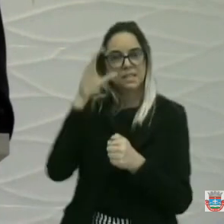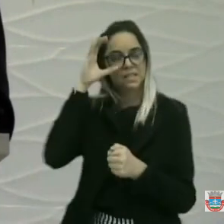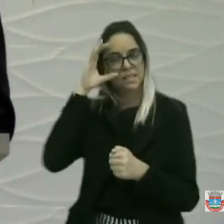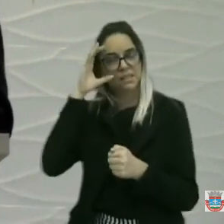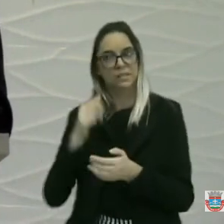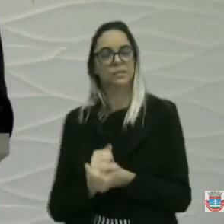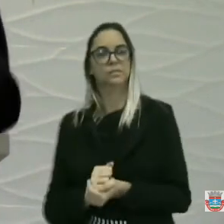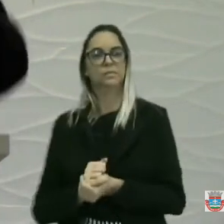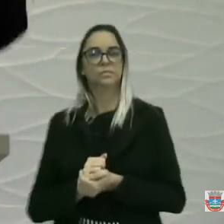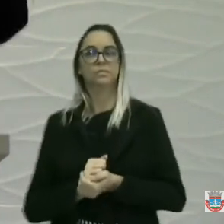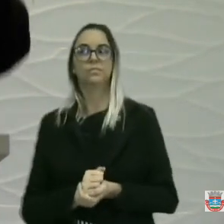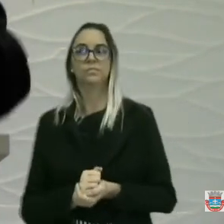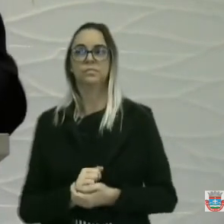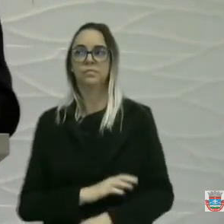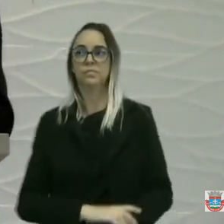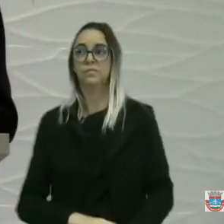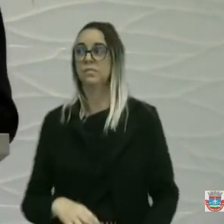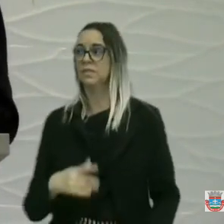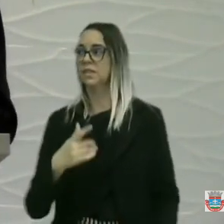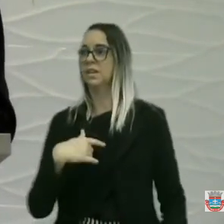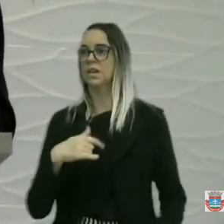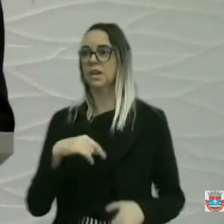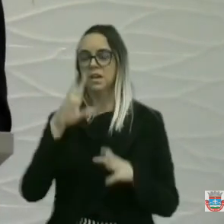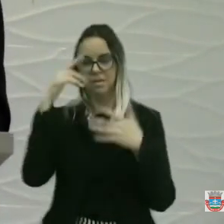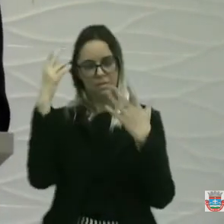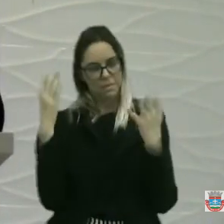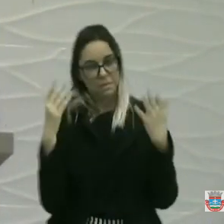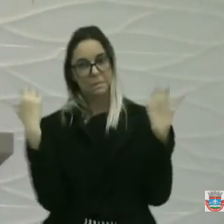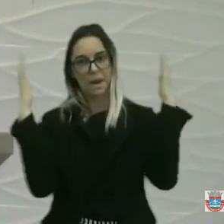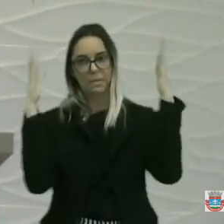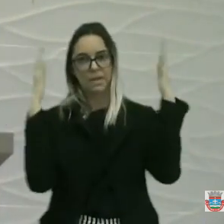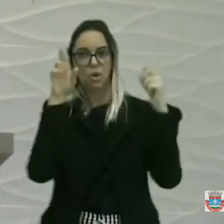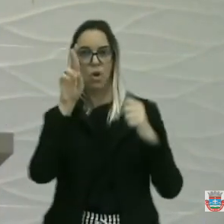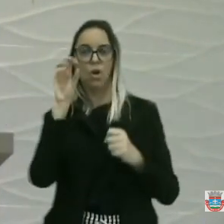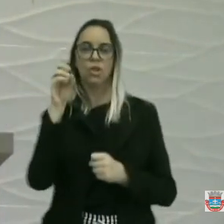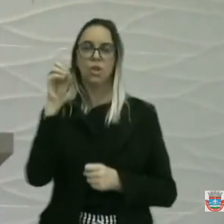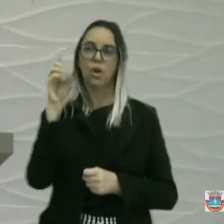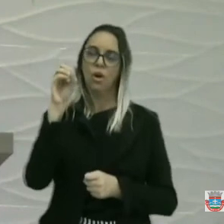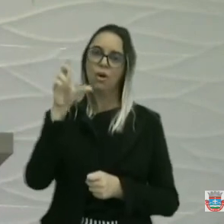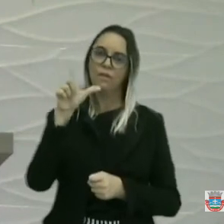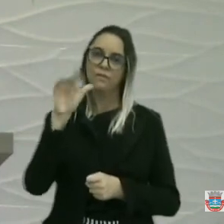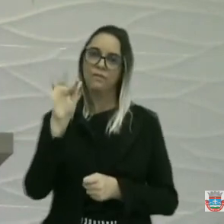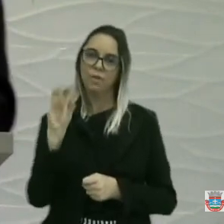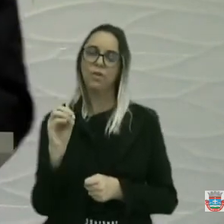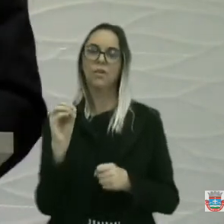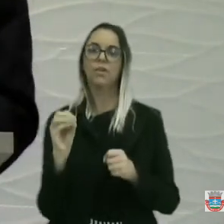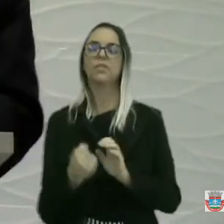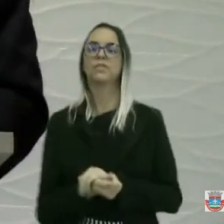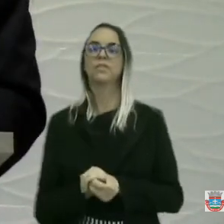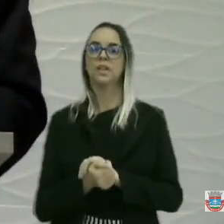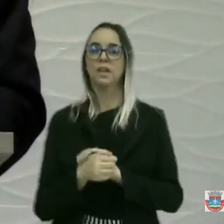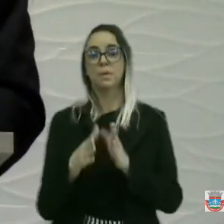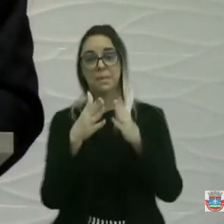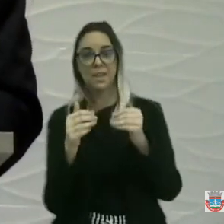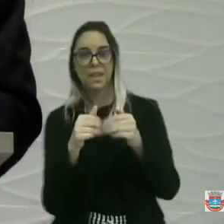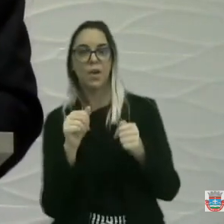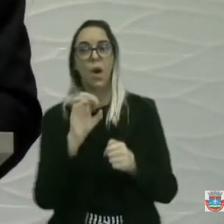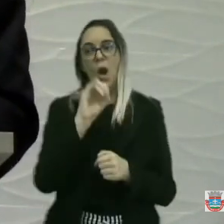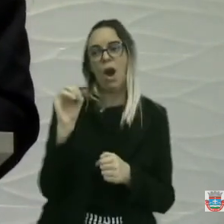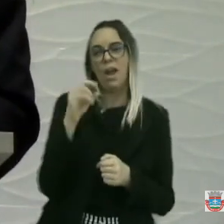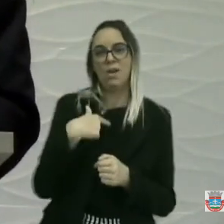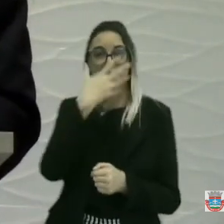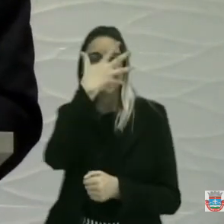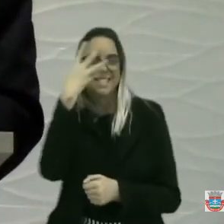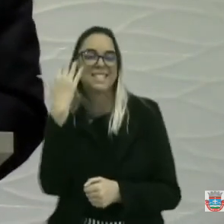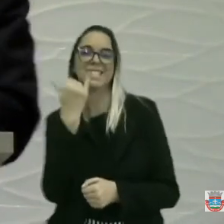Eu queria mandar os meus parabéns a Rodolfo Valente, que ele pediu para dar um alô para ele e eu me esqueci.